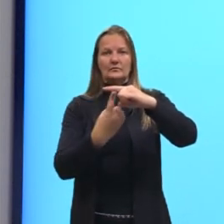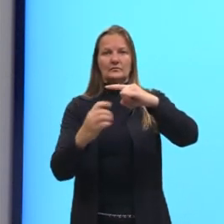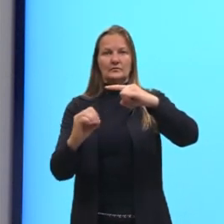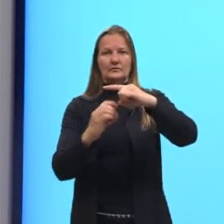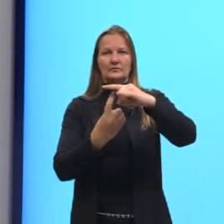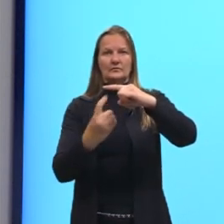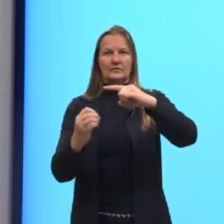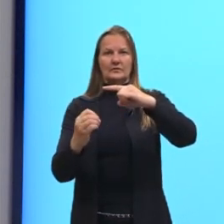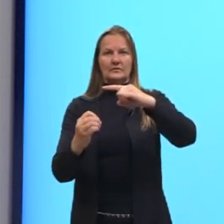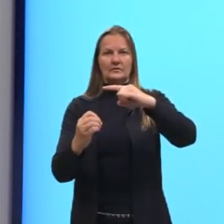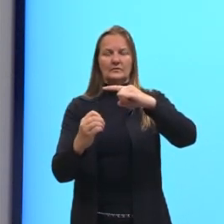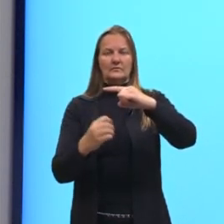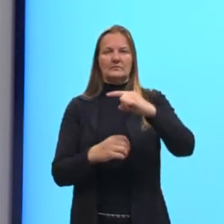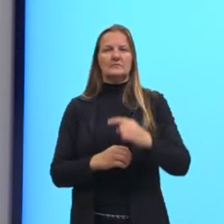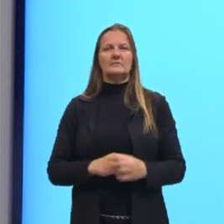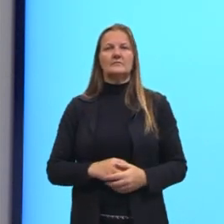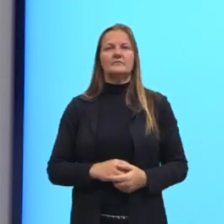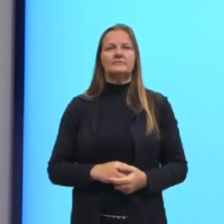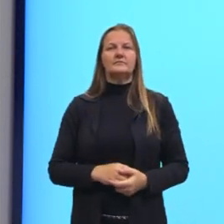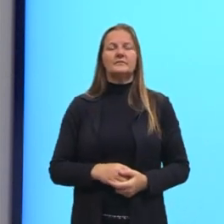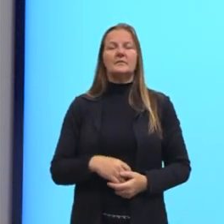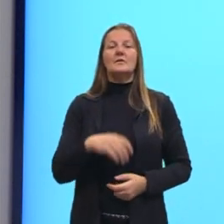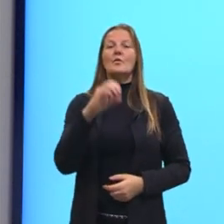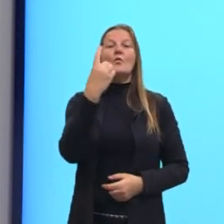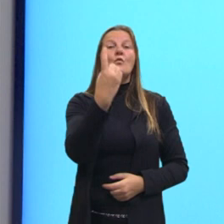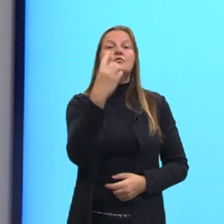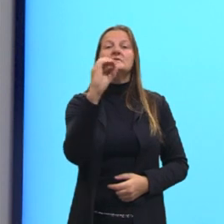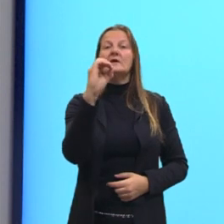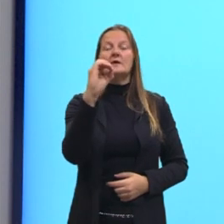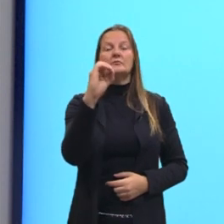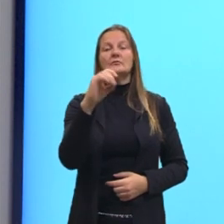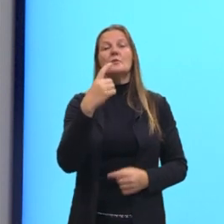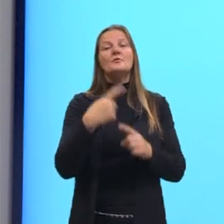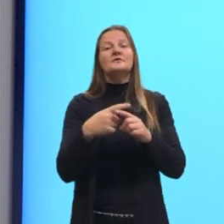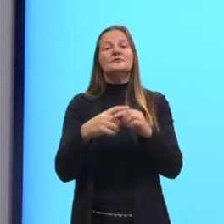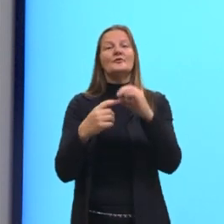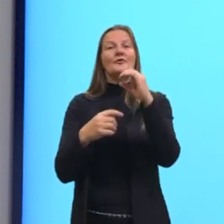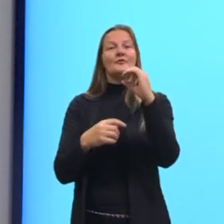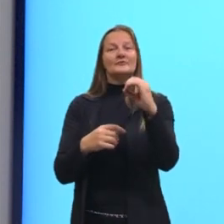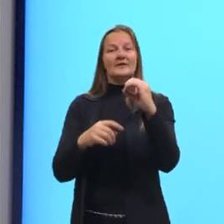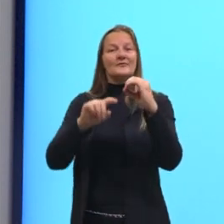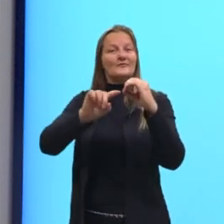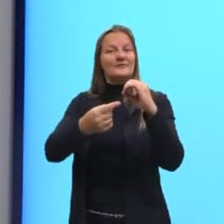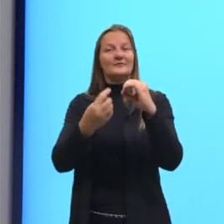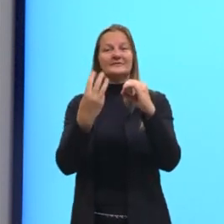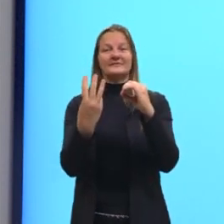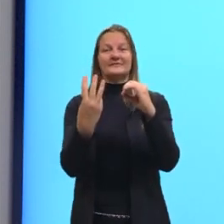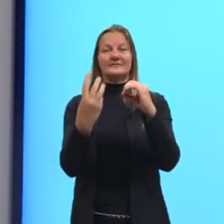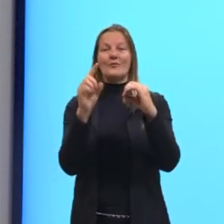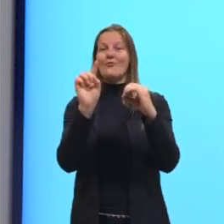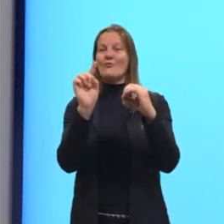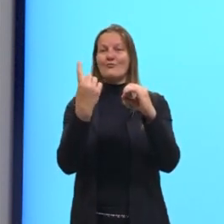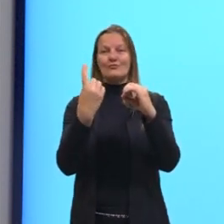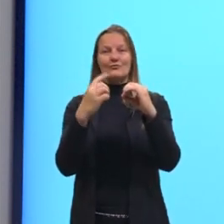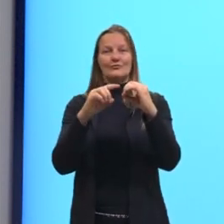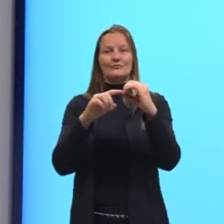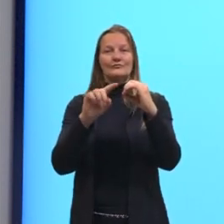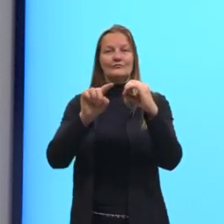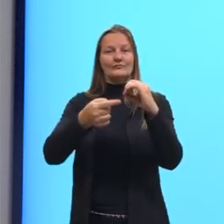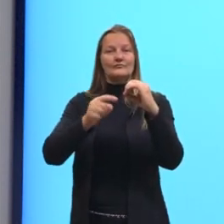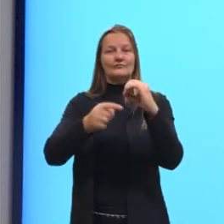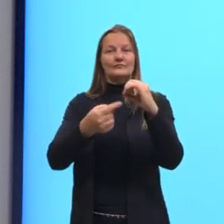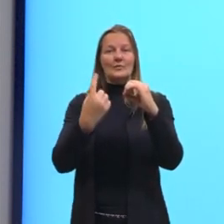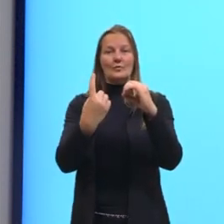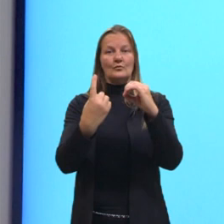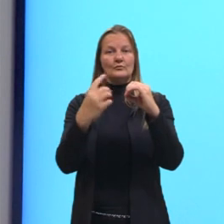quantas casas decimais eu vou deixar. Nesse caso, eu tinha um zero. Então, eu vou deixar uma casa decimal. A gente sempre